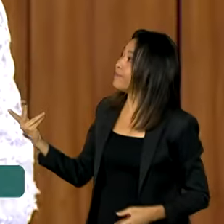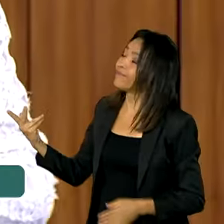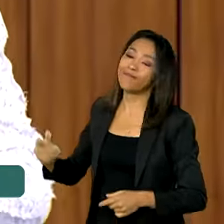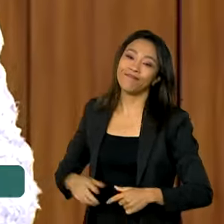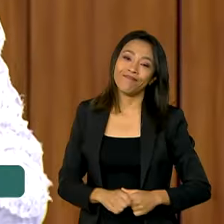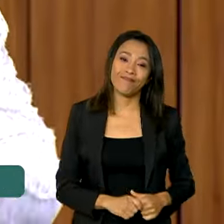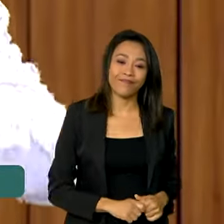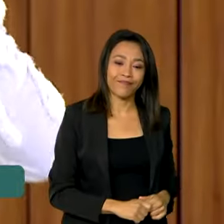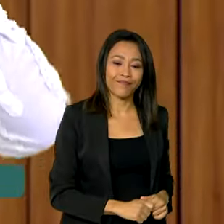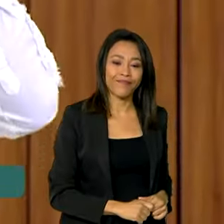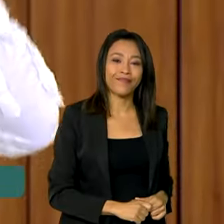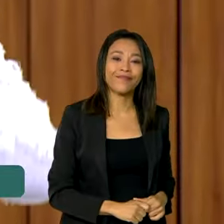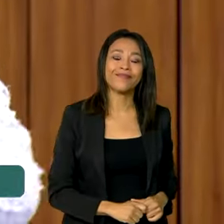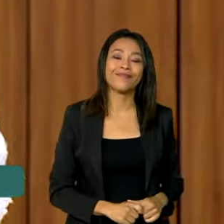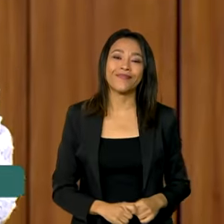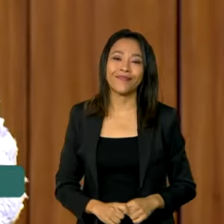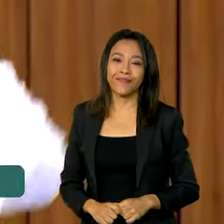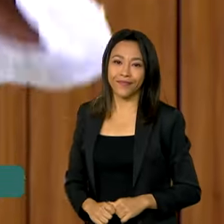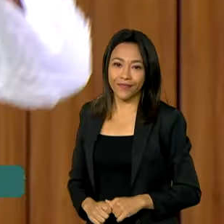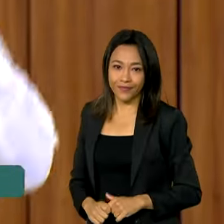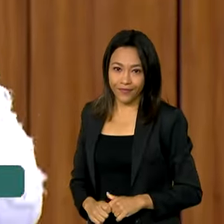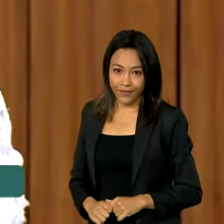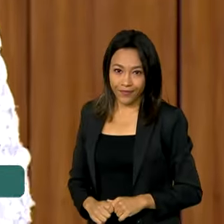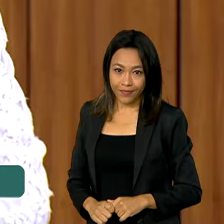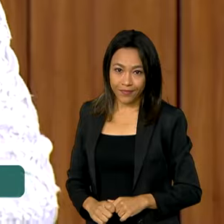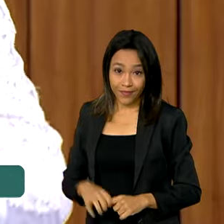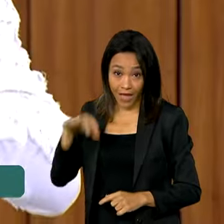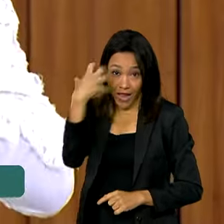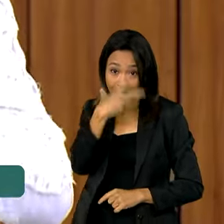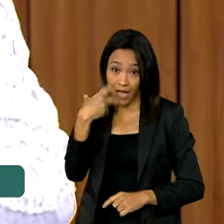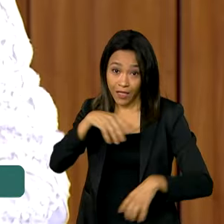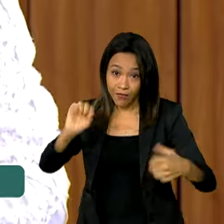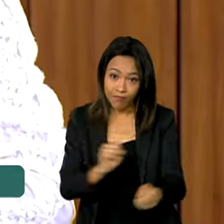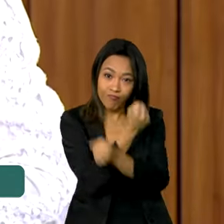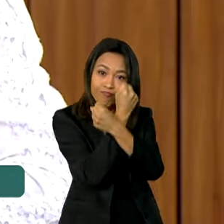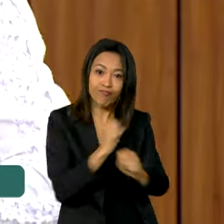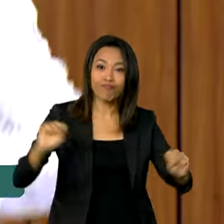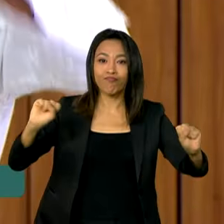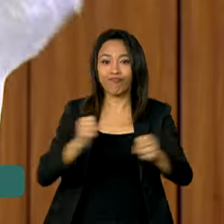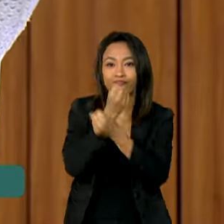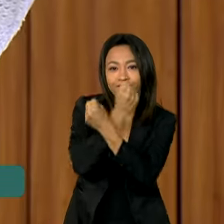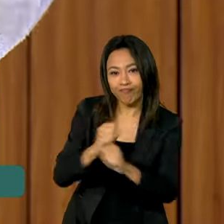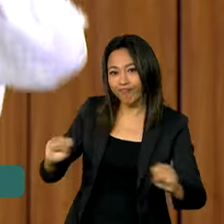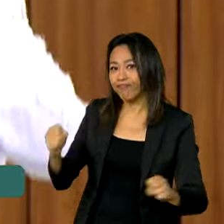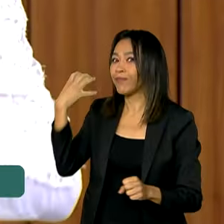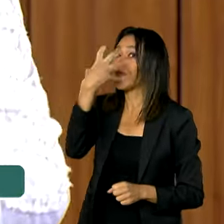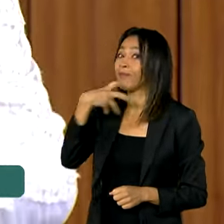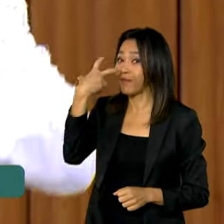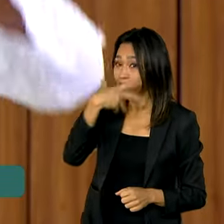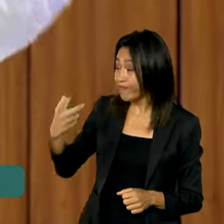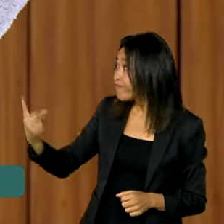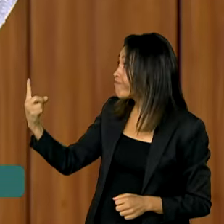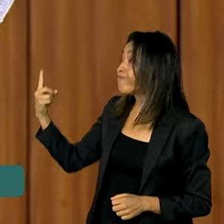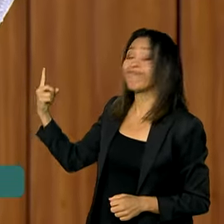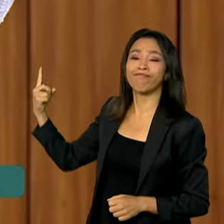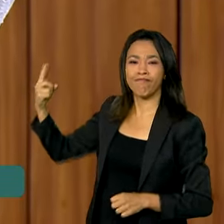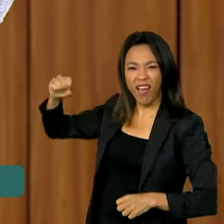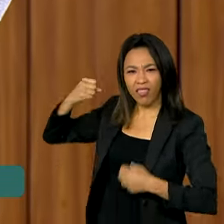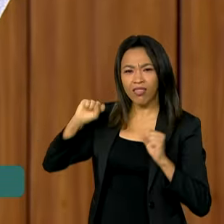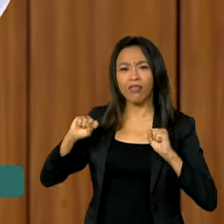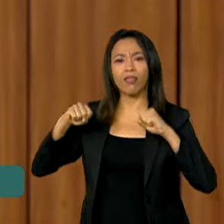Os caboclos com moral formaram uma trincheira para defender a